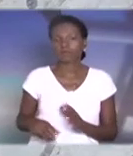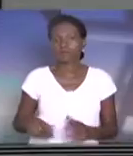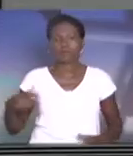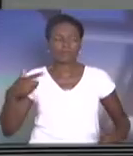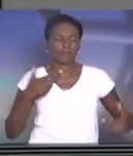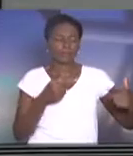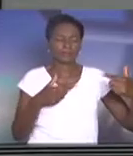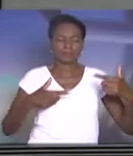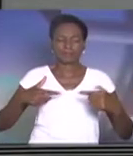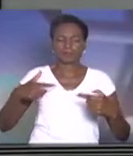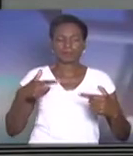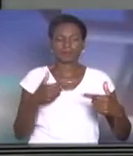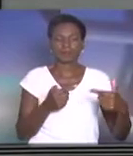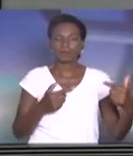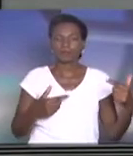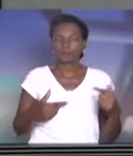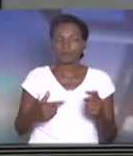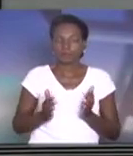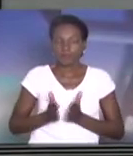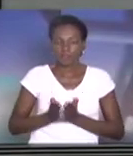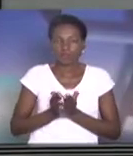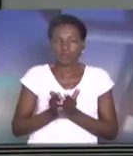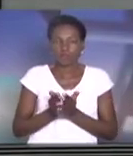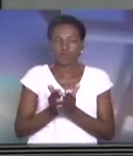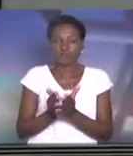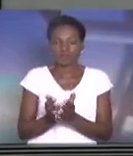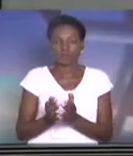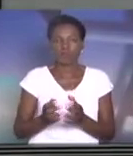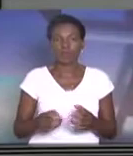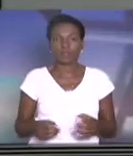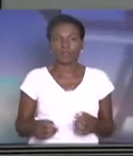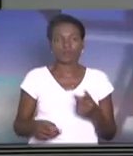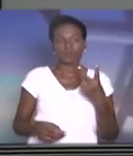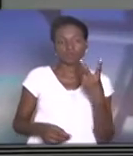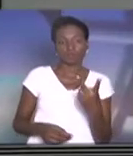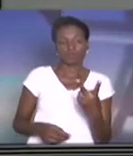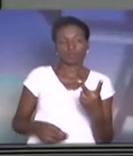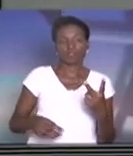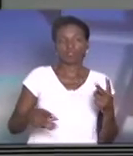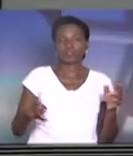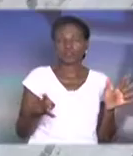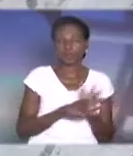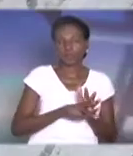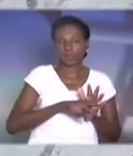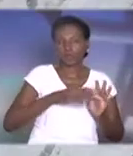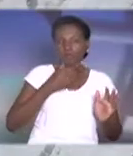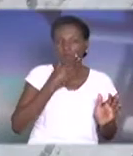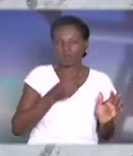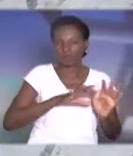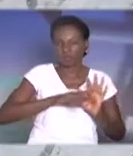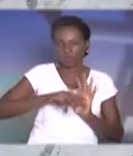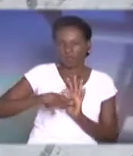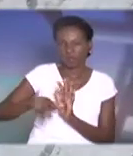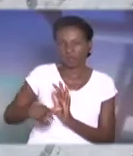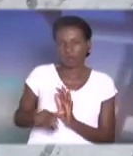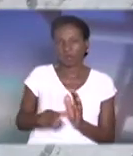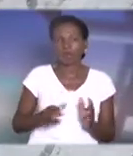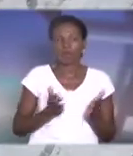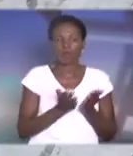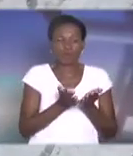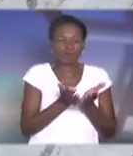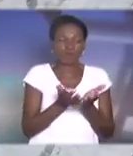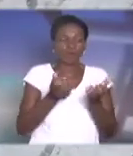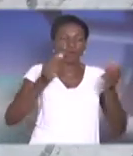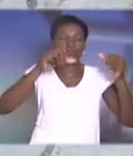tiros, as embarcações, duas embarcações que os fugitivos estavam usando para se evadir do local, acabaram afundando.